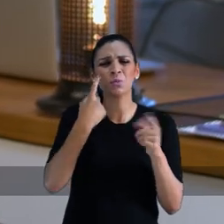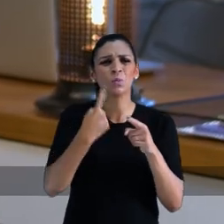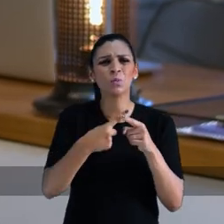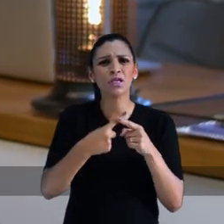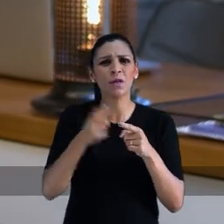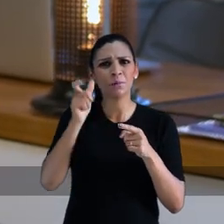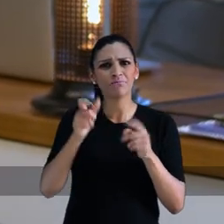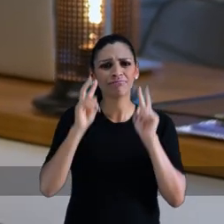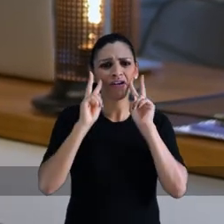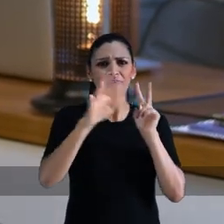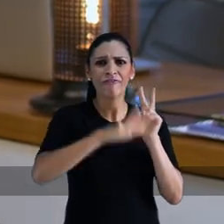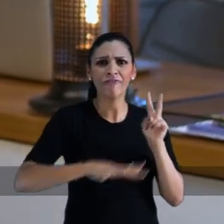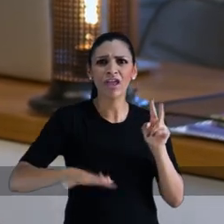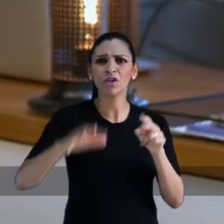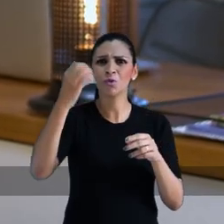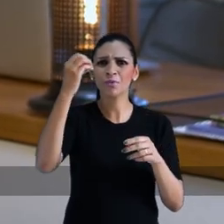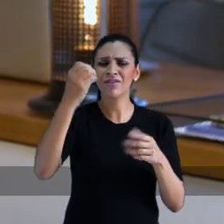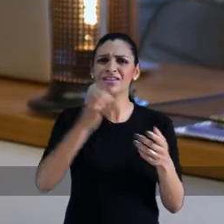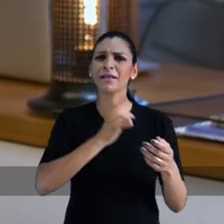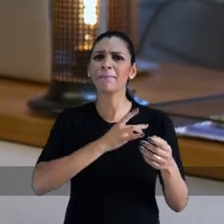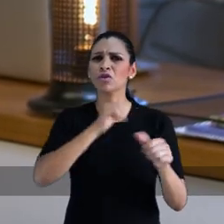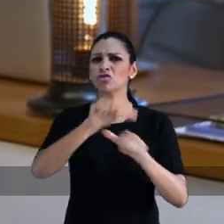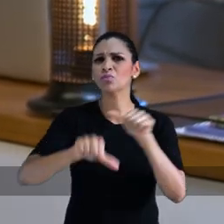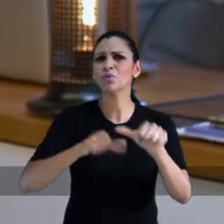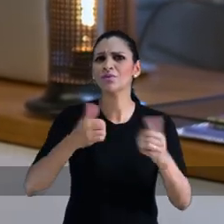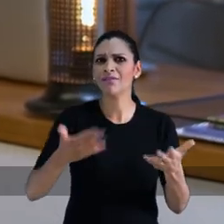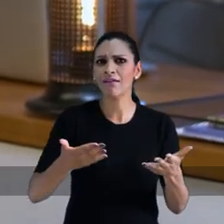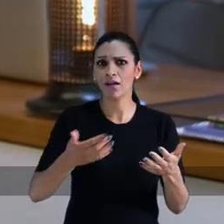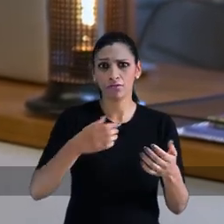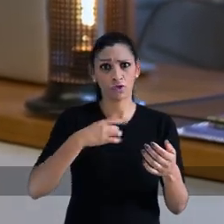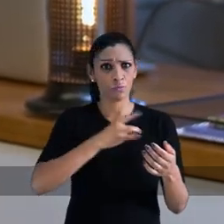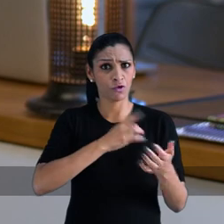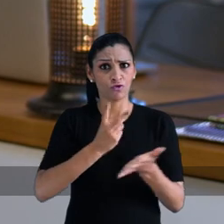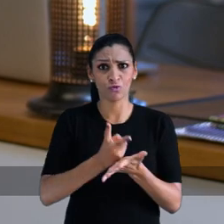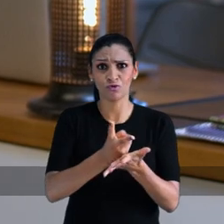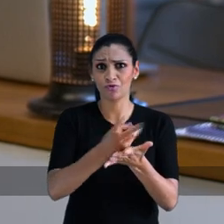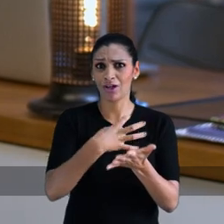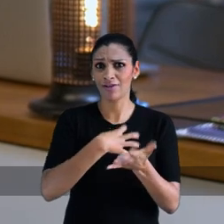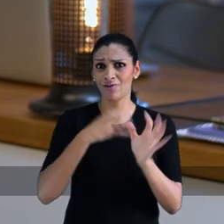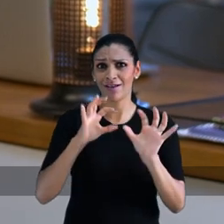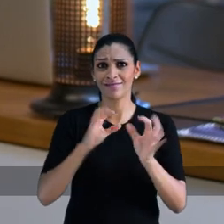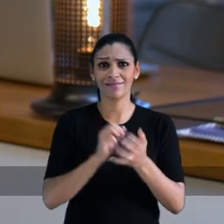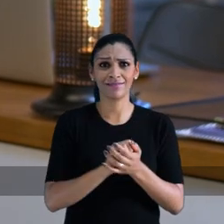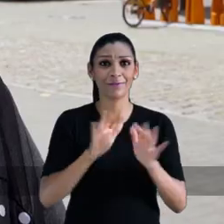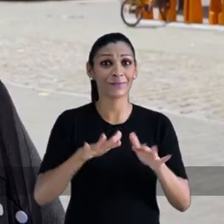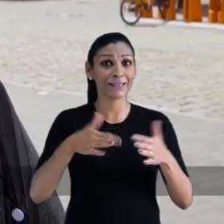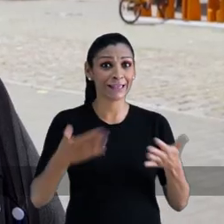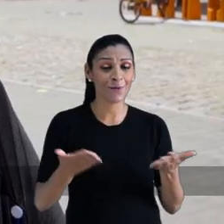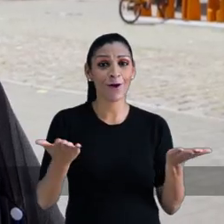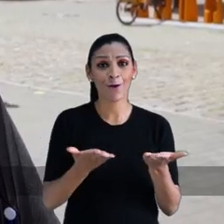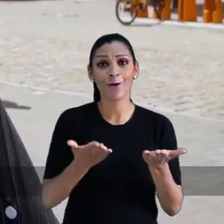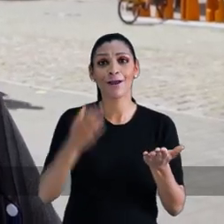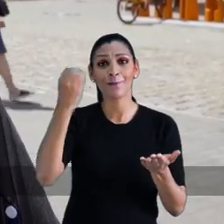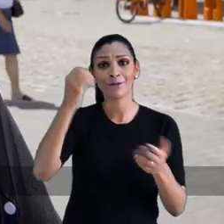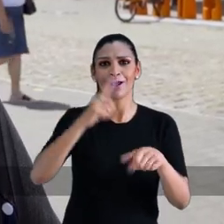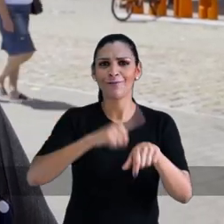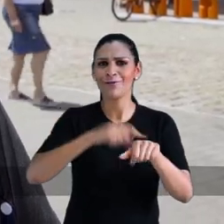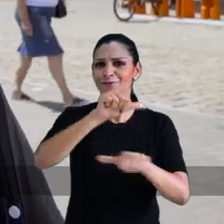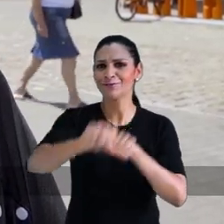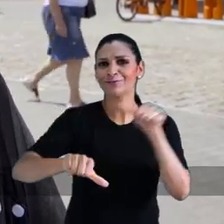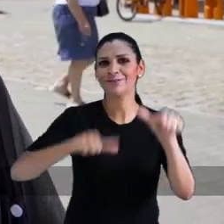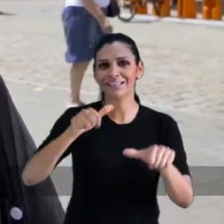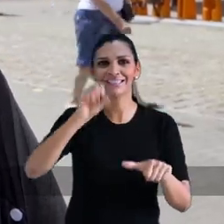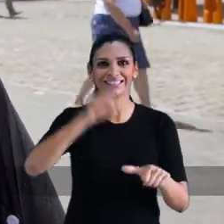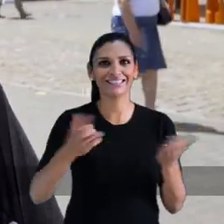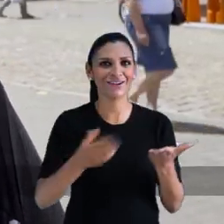assim, por que alguém que tá vendo o estado de Porto Alegre vai ter medo de mudar? A gente tem que ter medo de continuar como tá. Então eu acho que Porto Alegre tá na